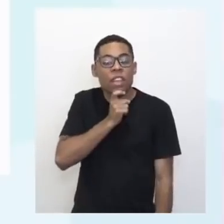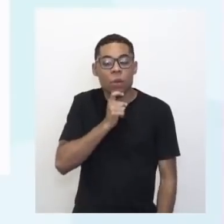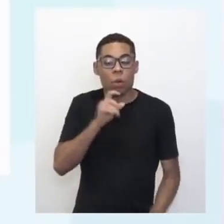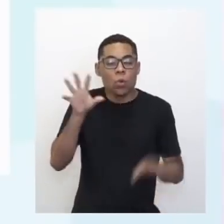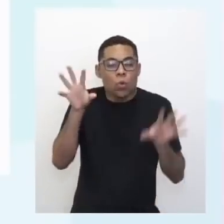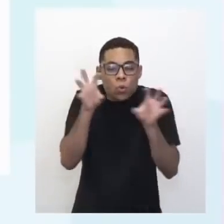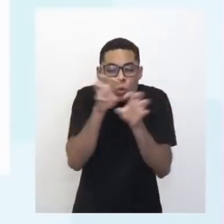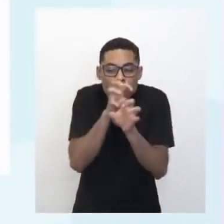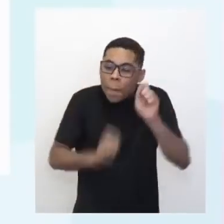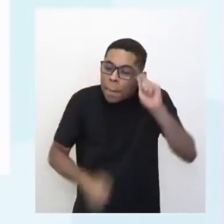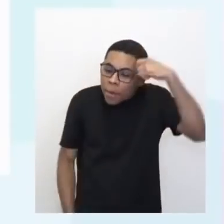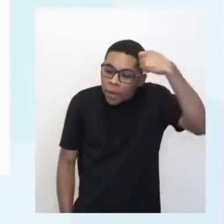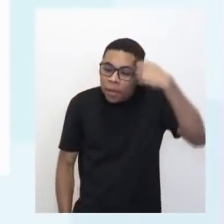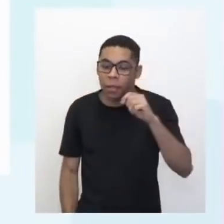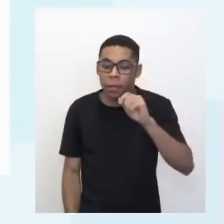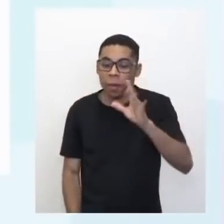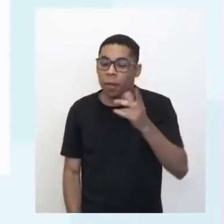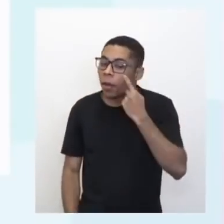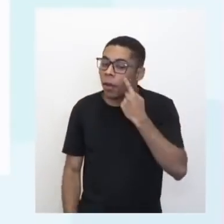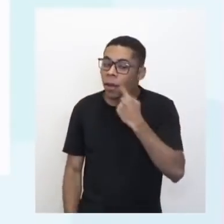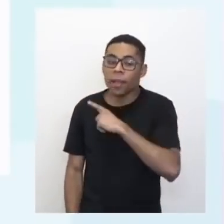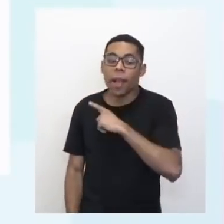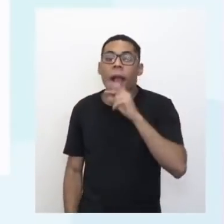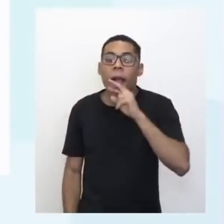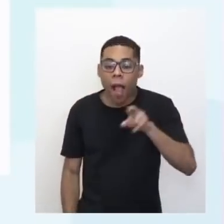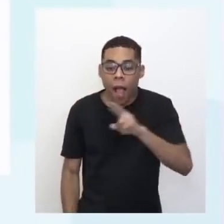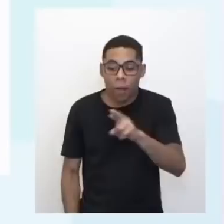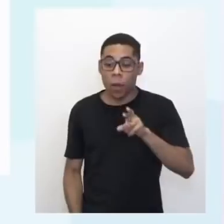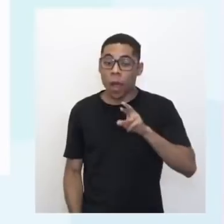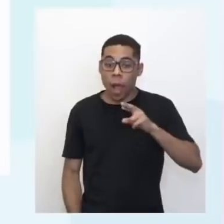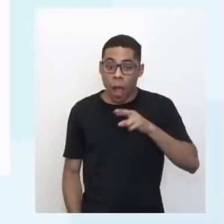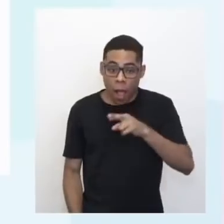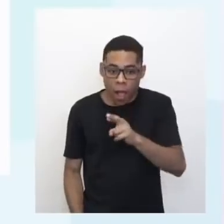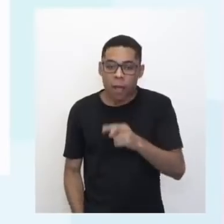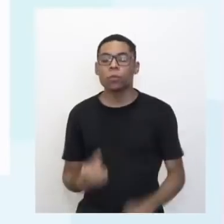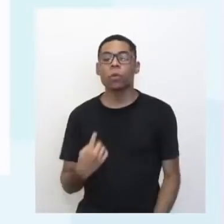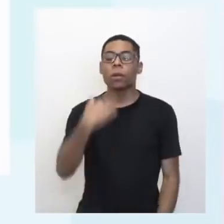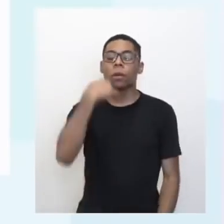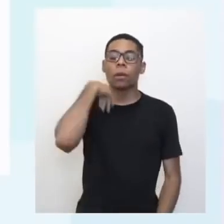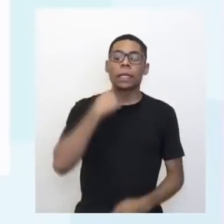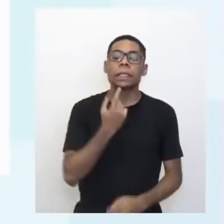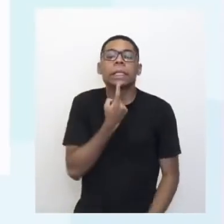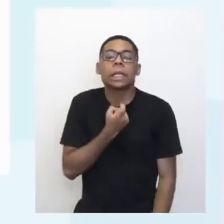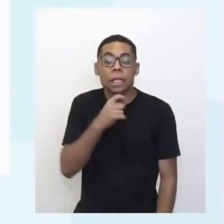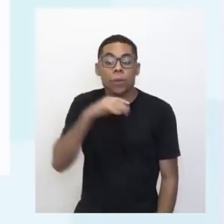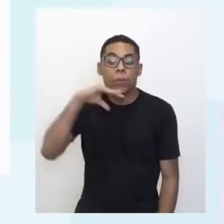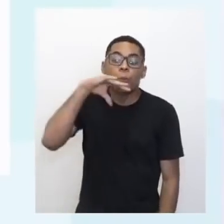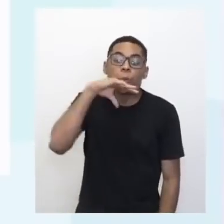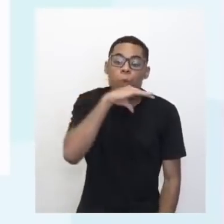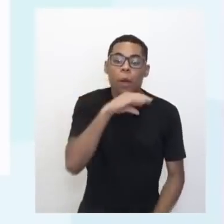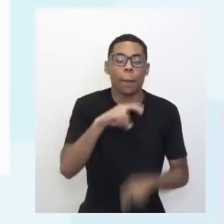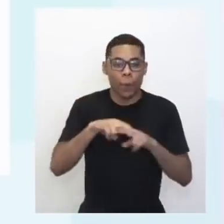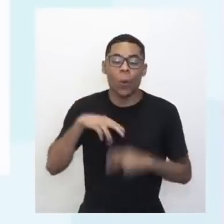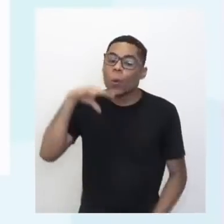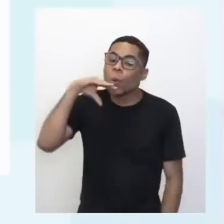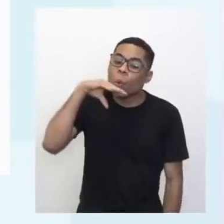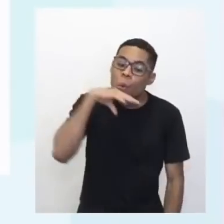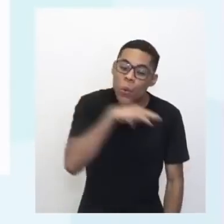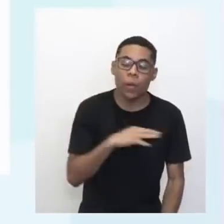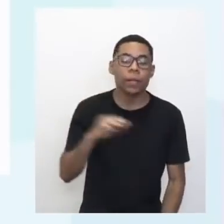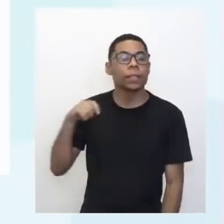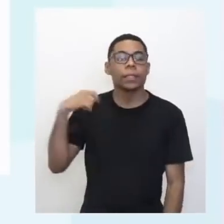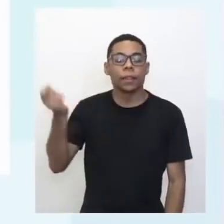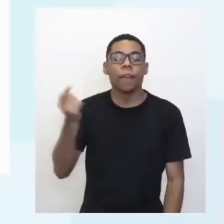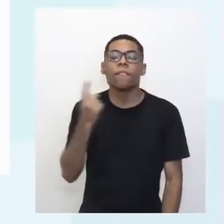ali, mas na boquinha da cobra tem ali um camundongo, ratinho, né? Que ele está ali pegando fogo o bichinho,